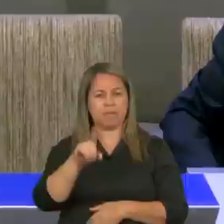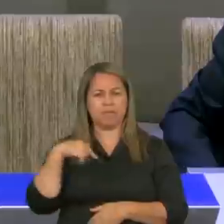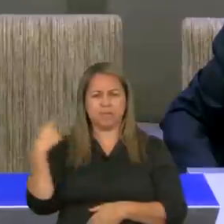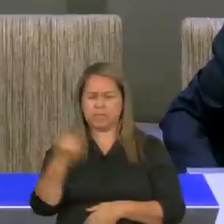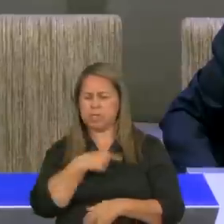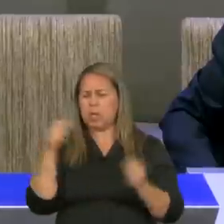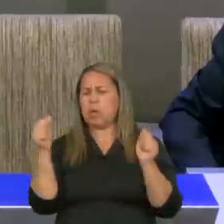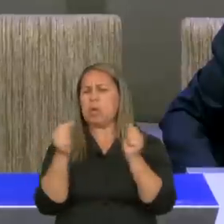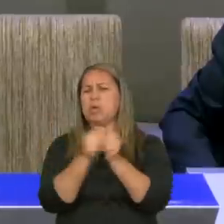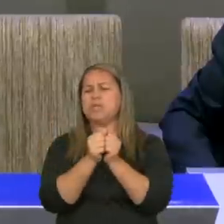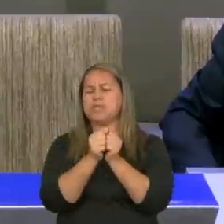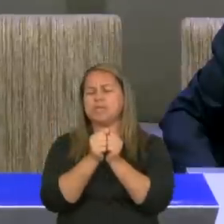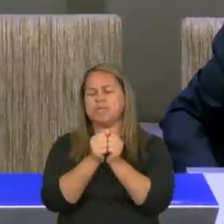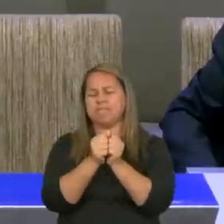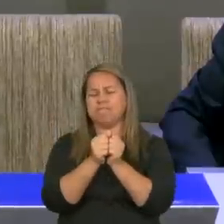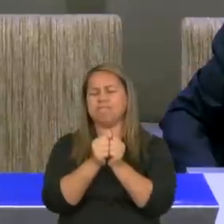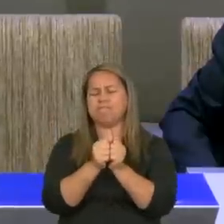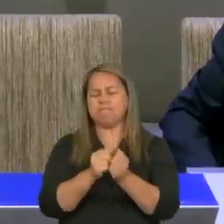conosco,